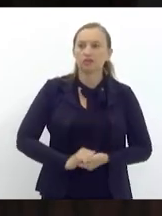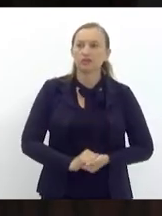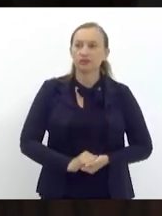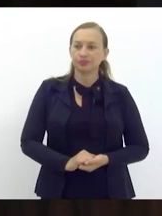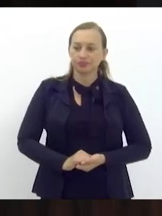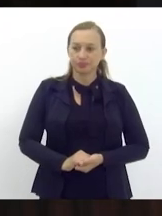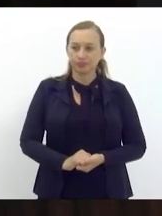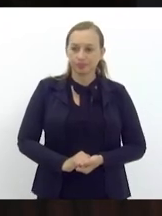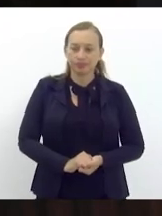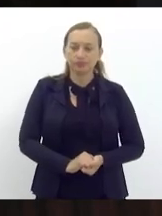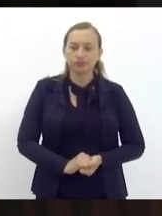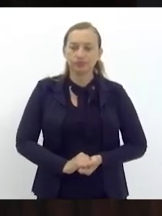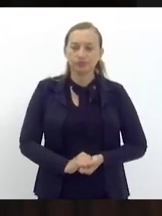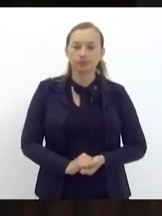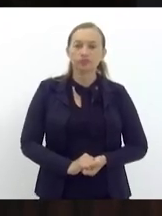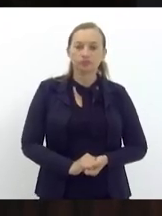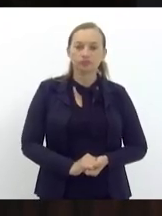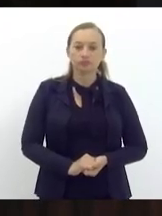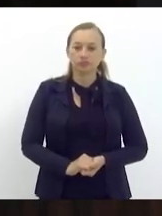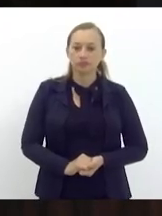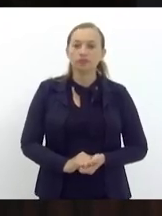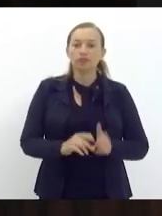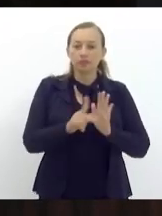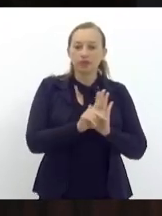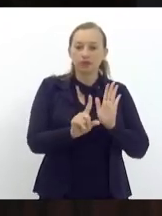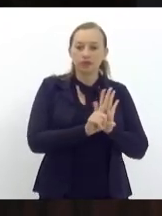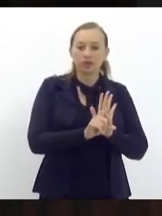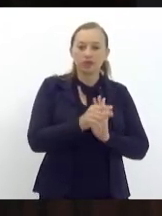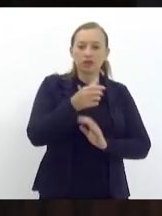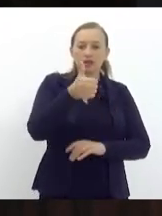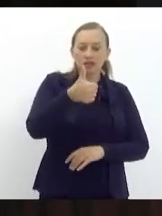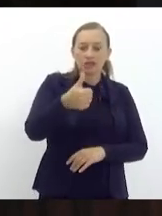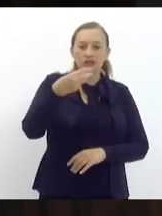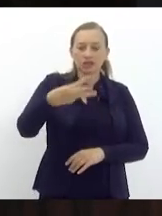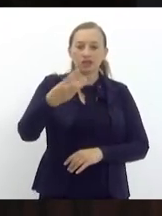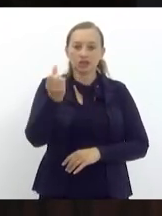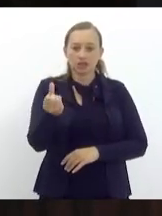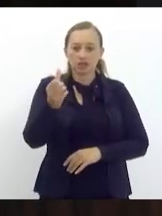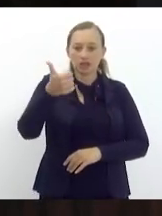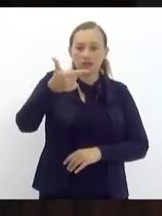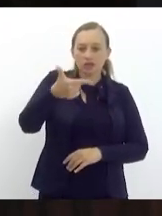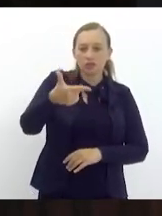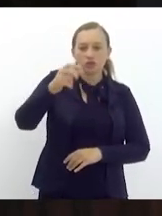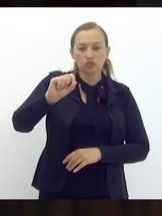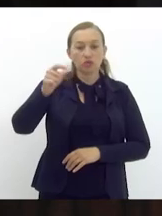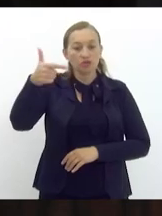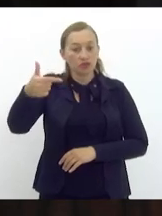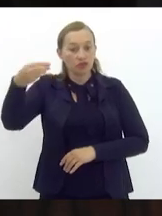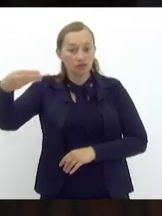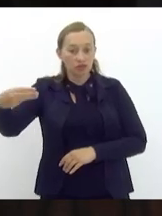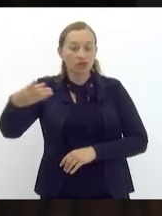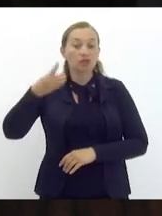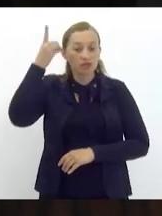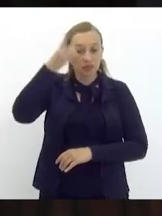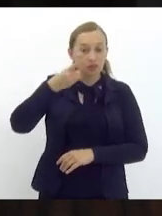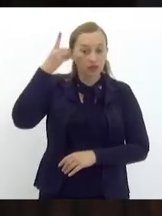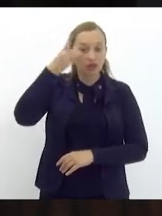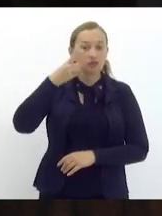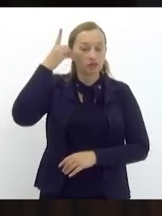E retorna às comissões técnicas. Projeto de lei 136, bairro 2023, de autoria do deputado